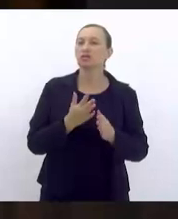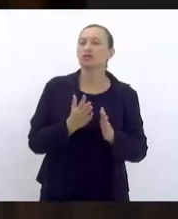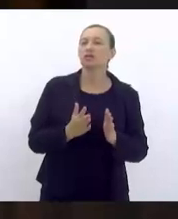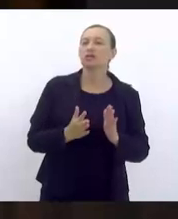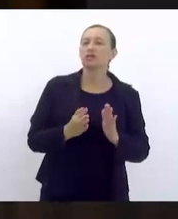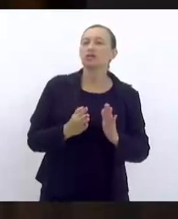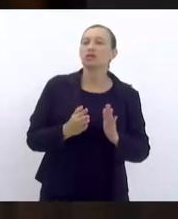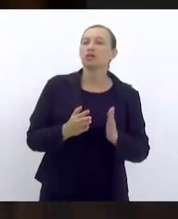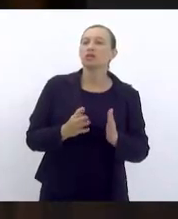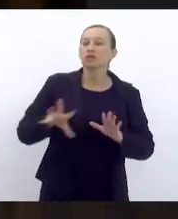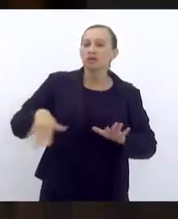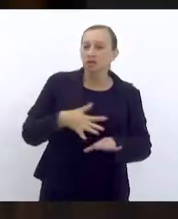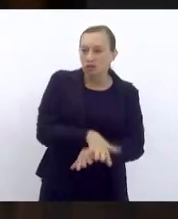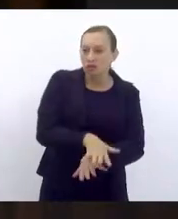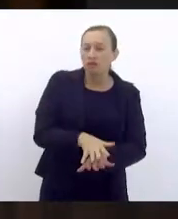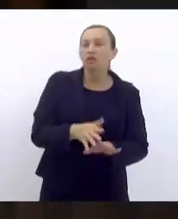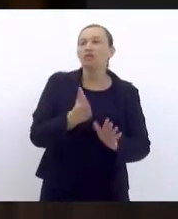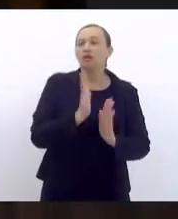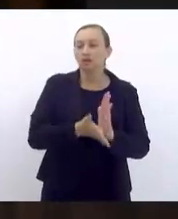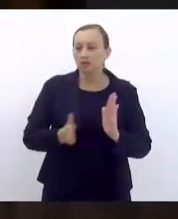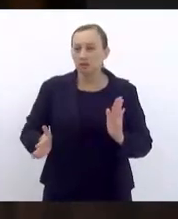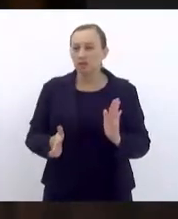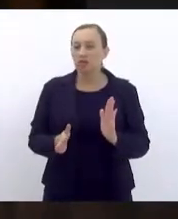requerimento de inclusão na ordem do dia